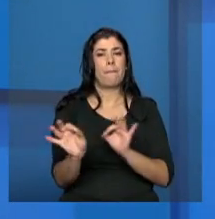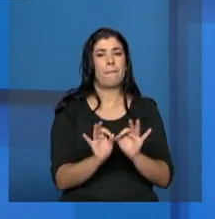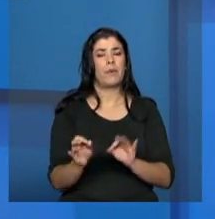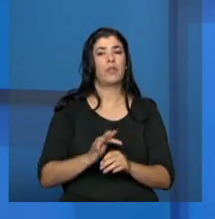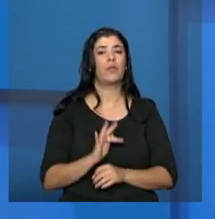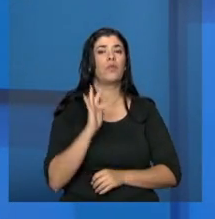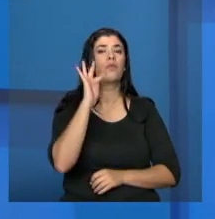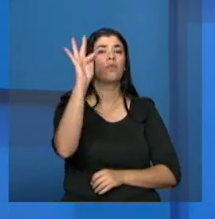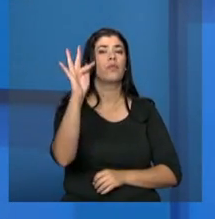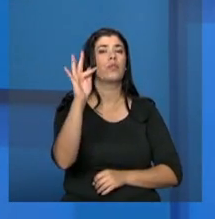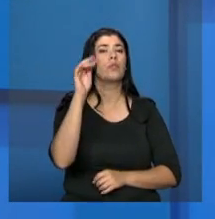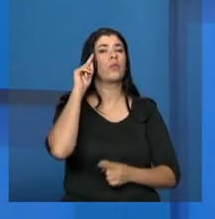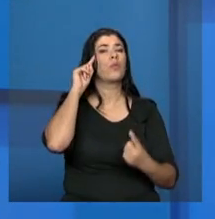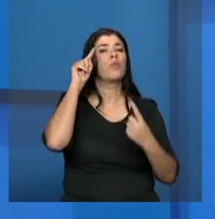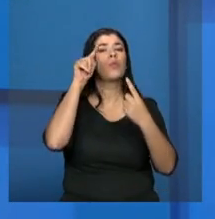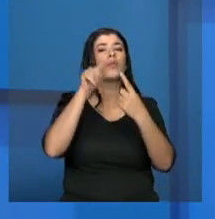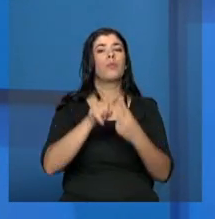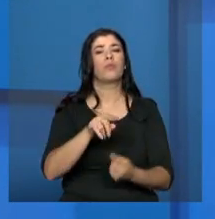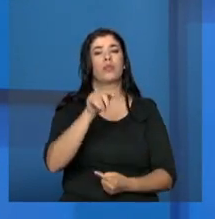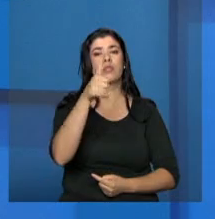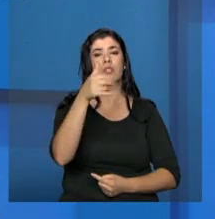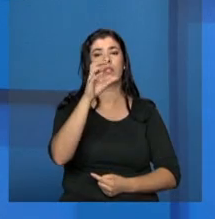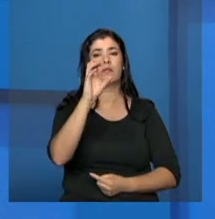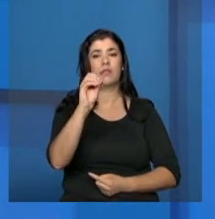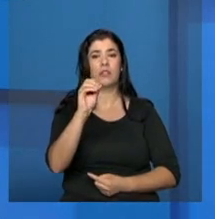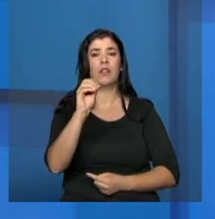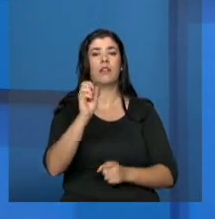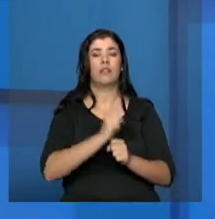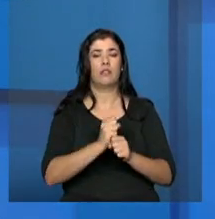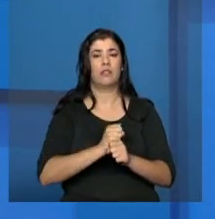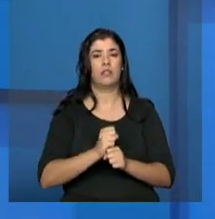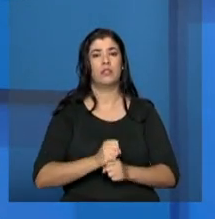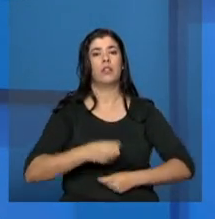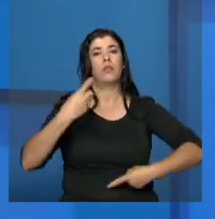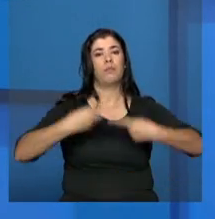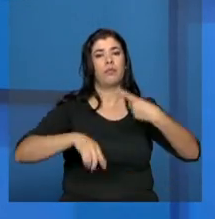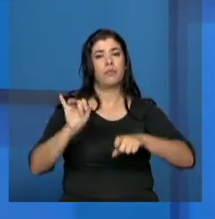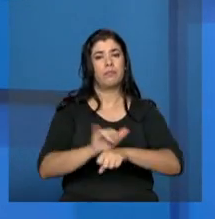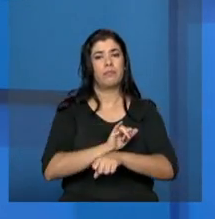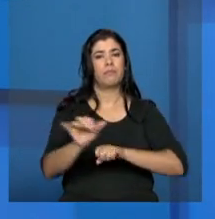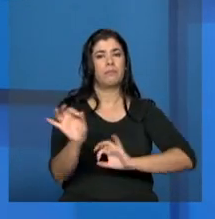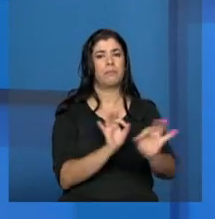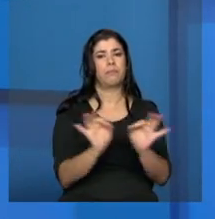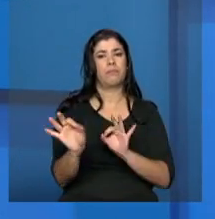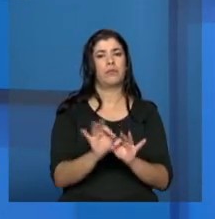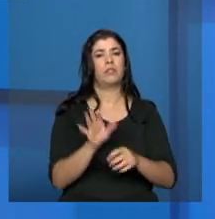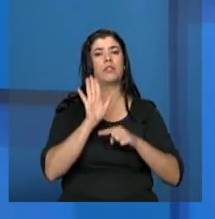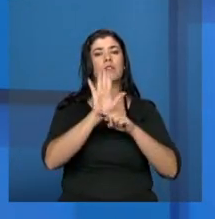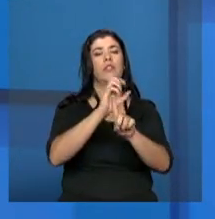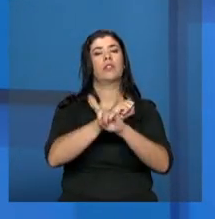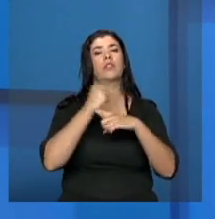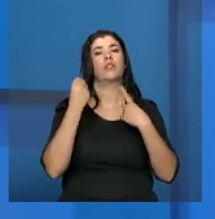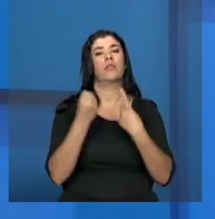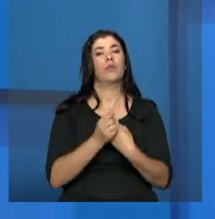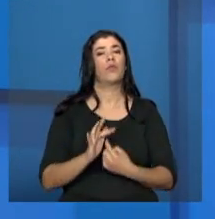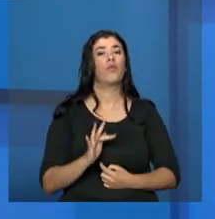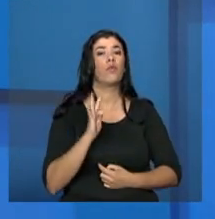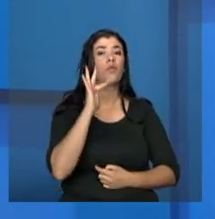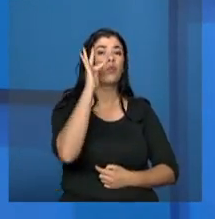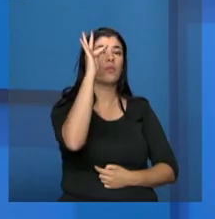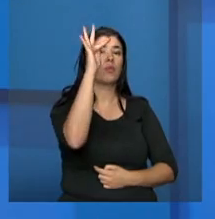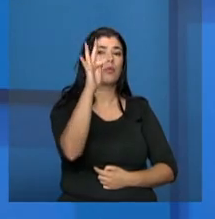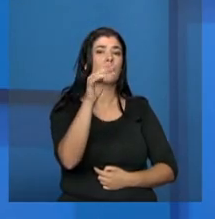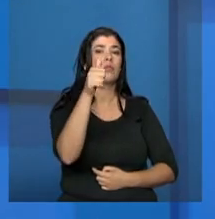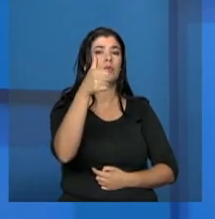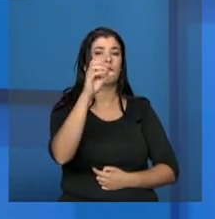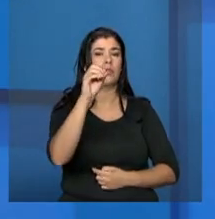e as perspectivas estratégicas, políticas e organizativas da assistência social para 10 anos. Então,